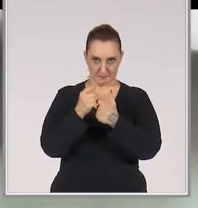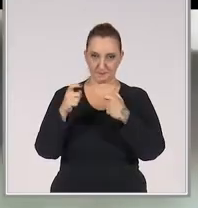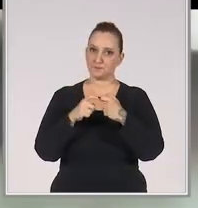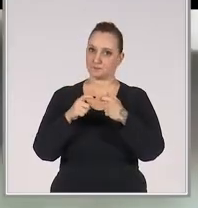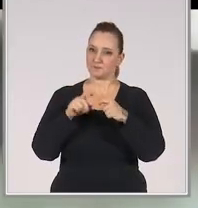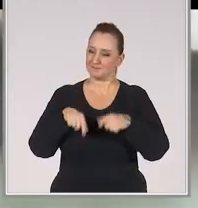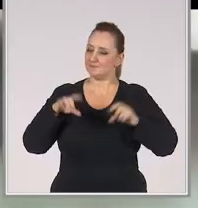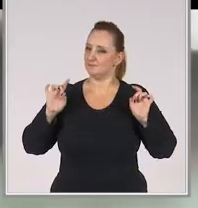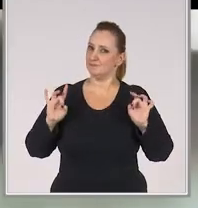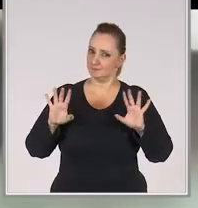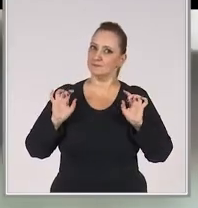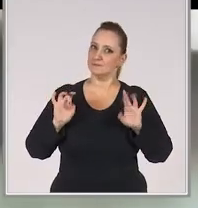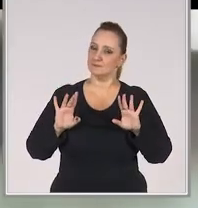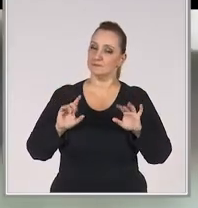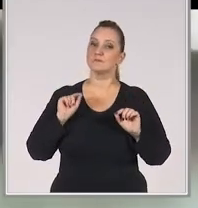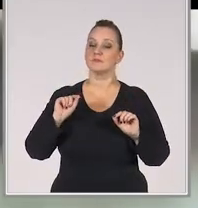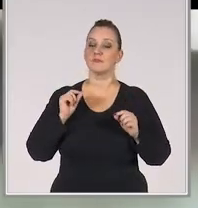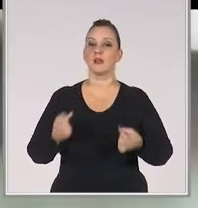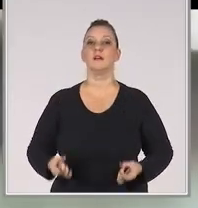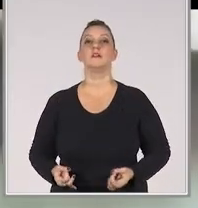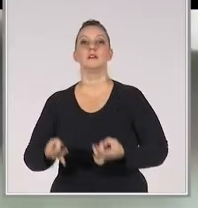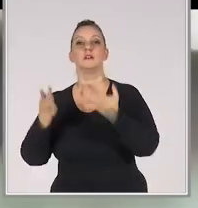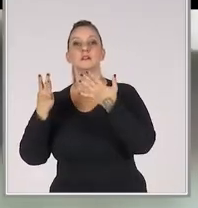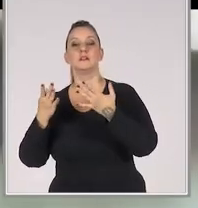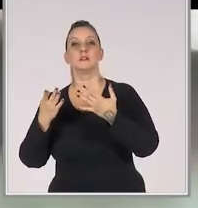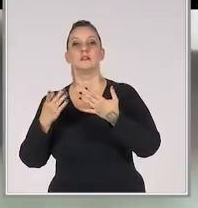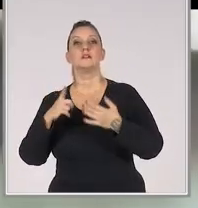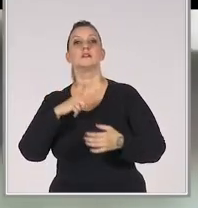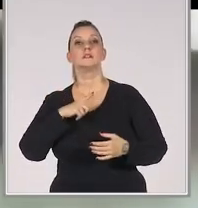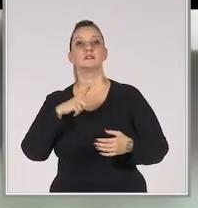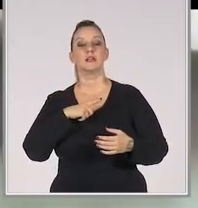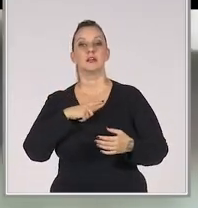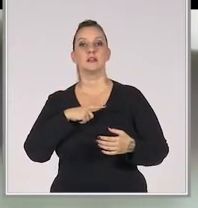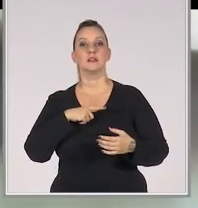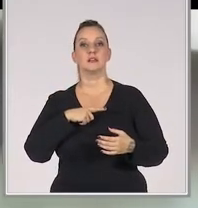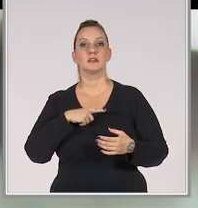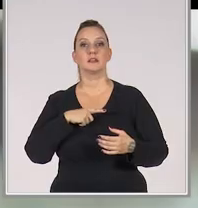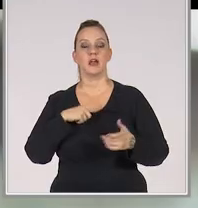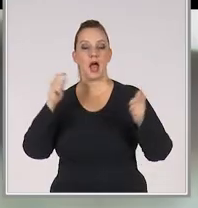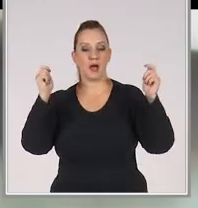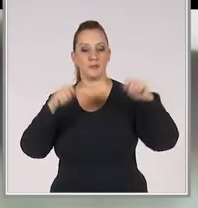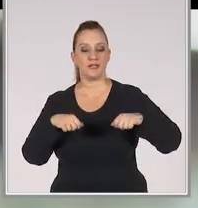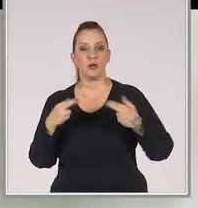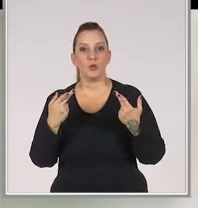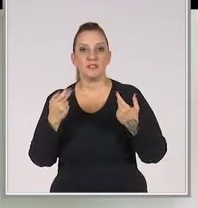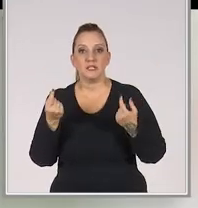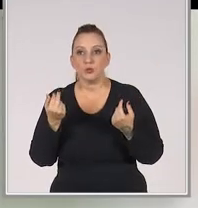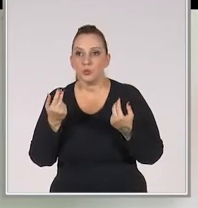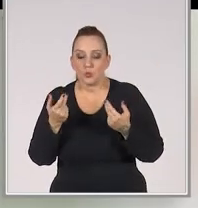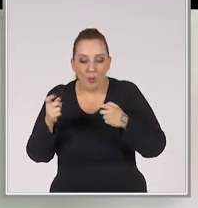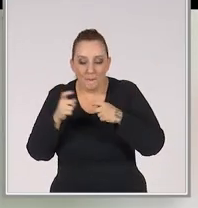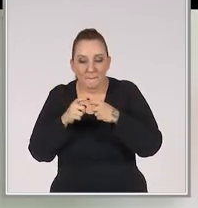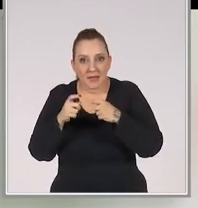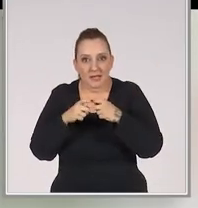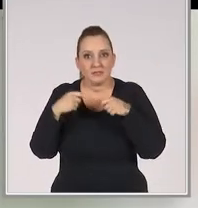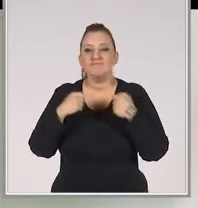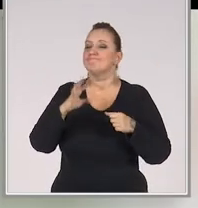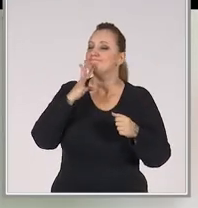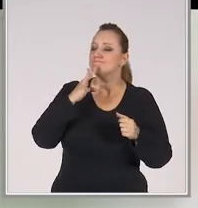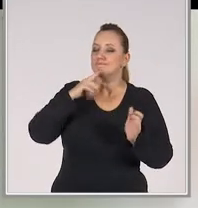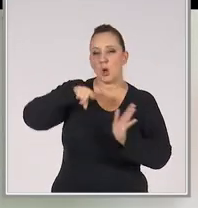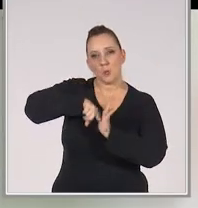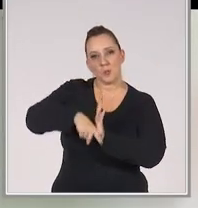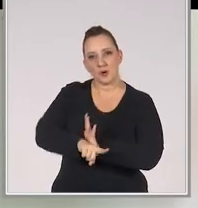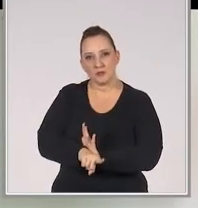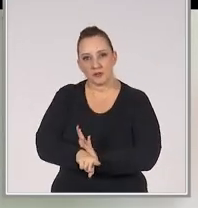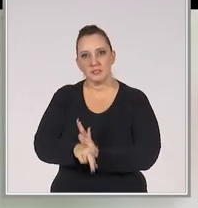É tão específico que o vendedor tem que ter quase a habilidade de um médico. Ele tem que conhecer muito